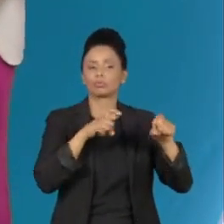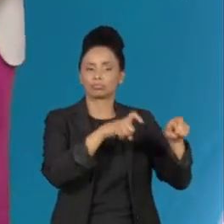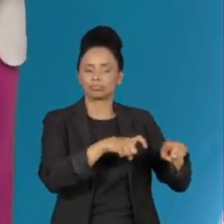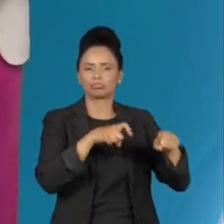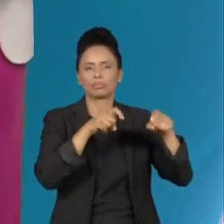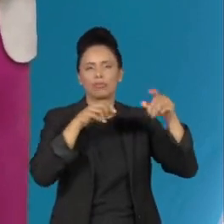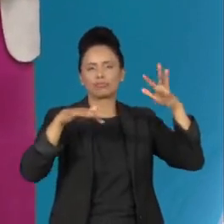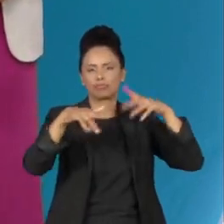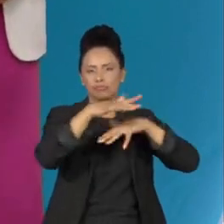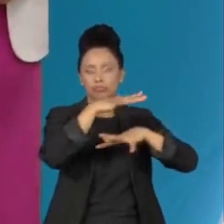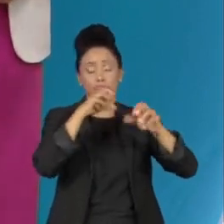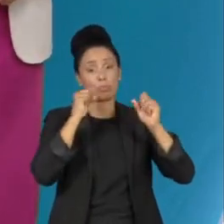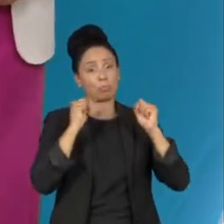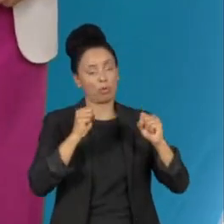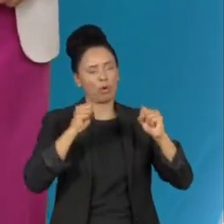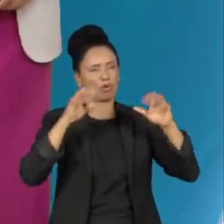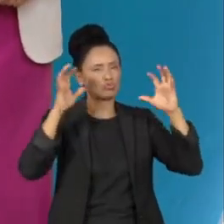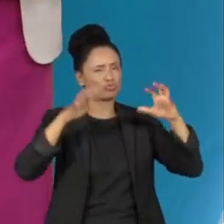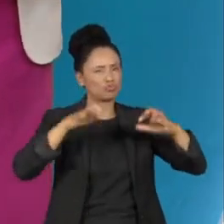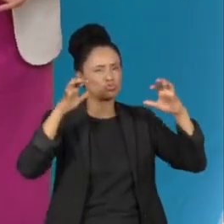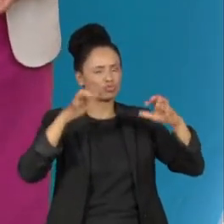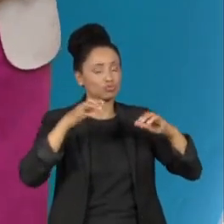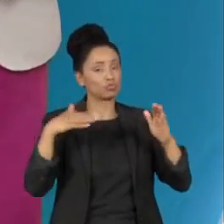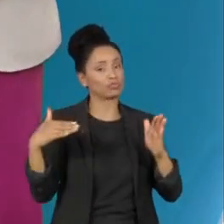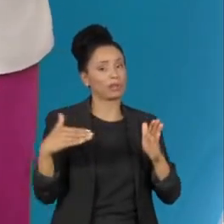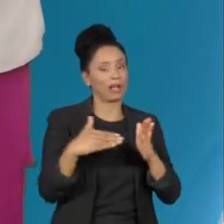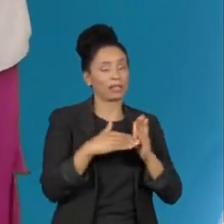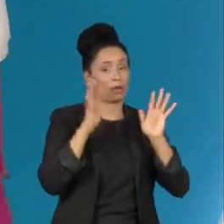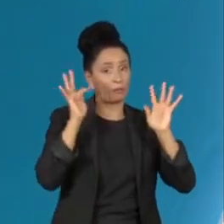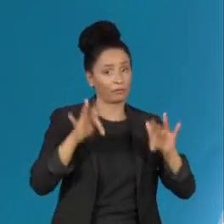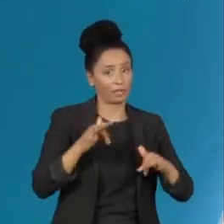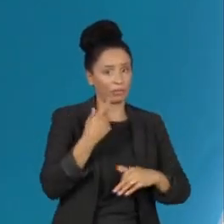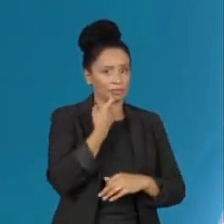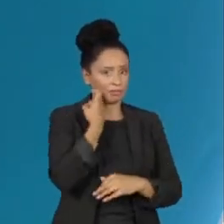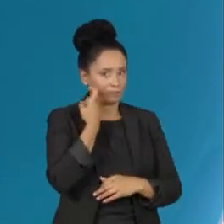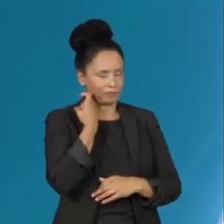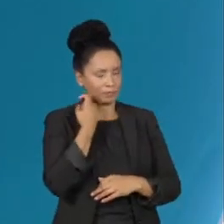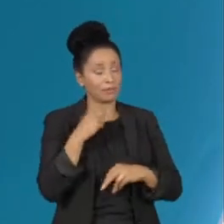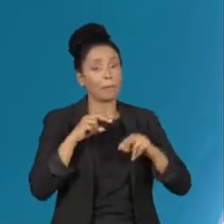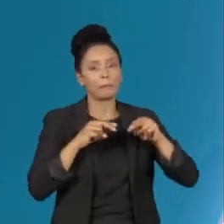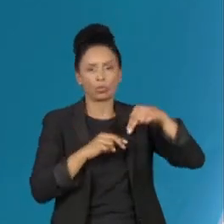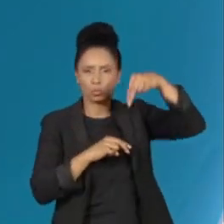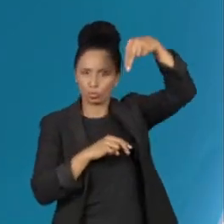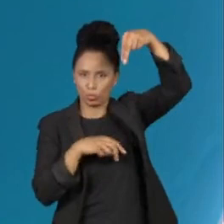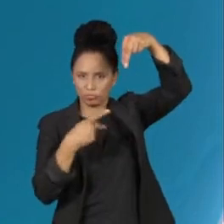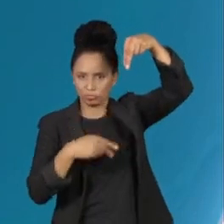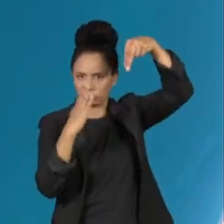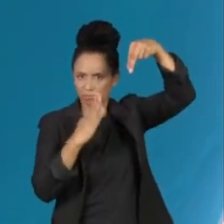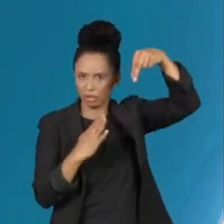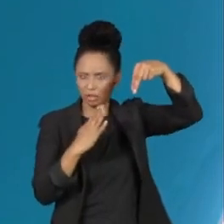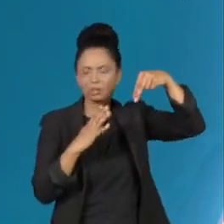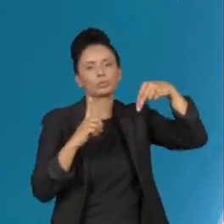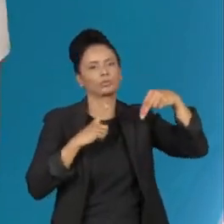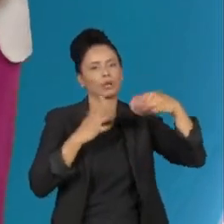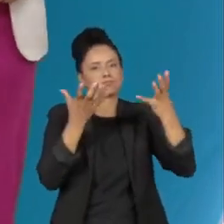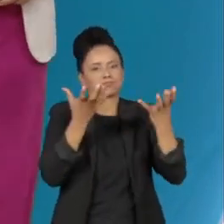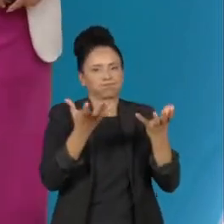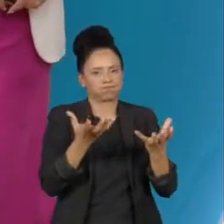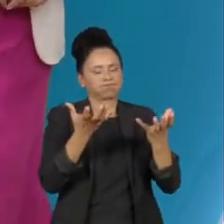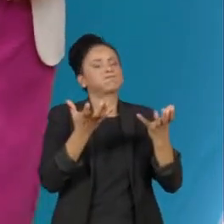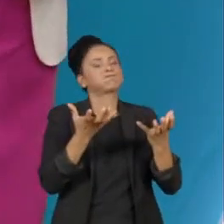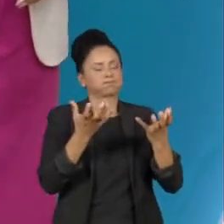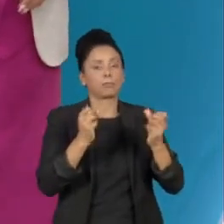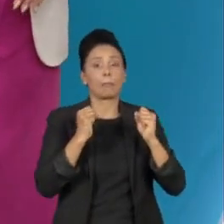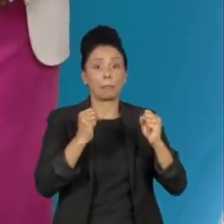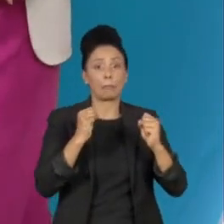e tem previsão de chuva forte até o fim desta sexta-feira. Por outro lado, no norte do Brasil, a umidade ainda segue muito elevada. Tem